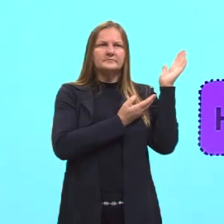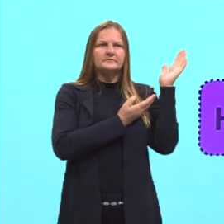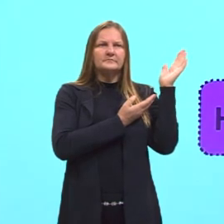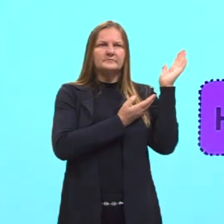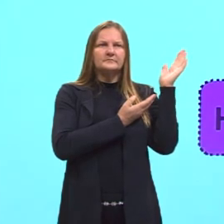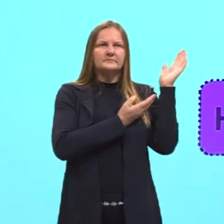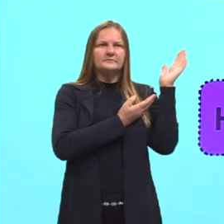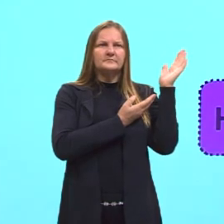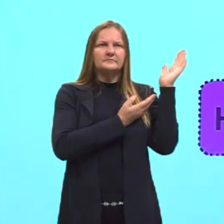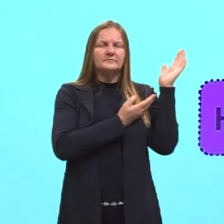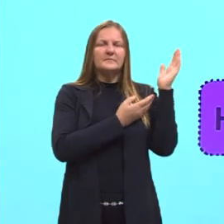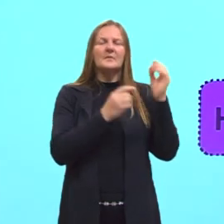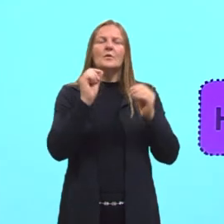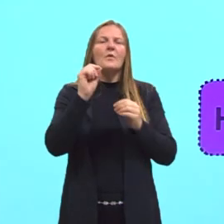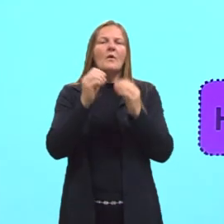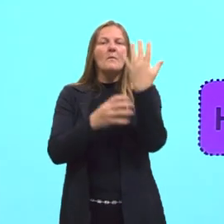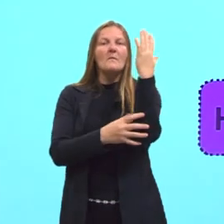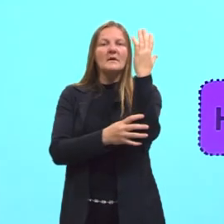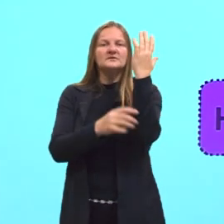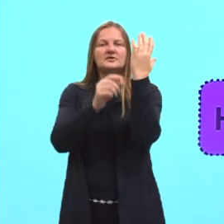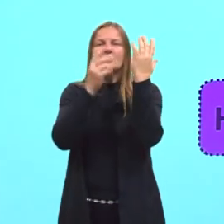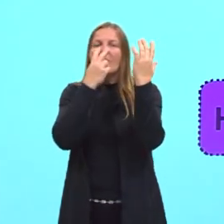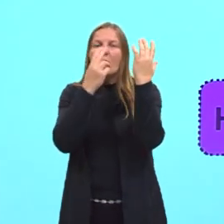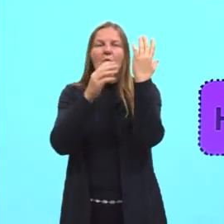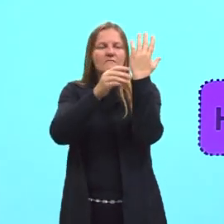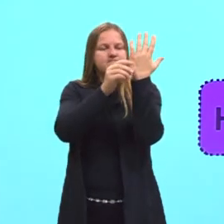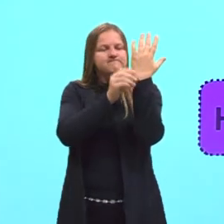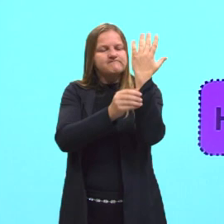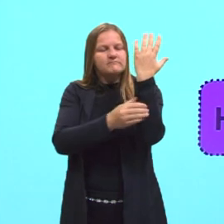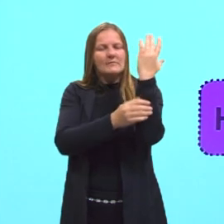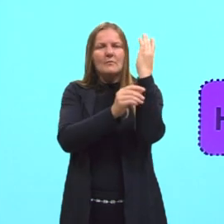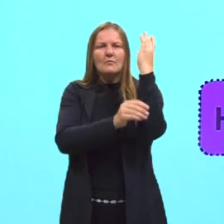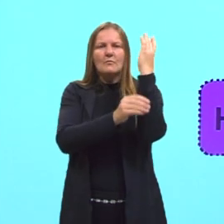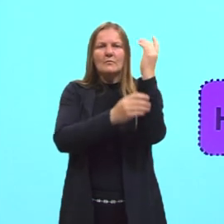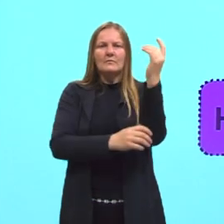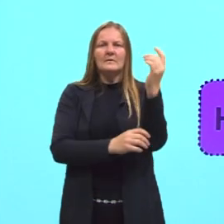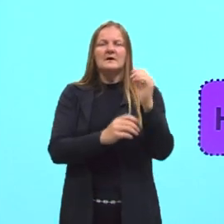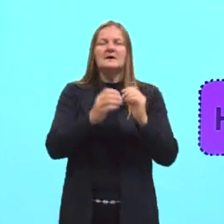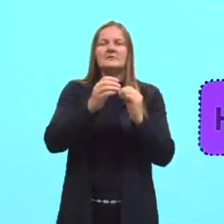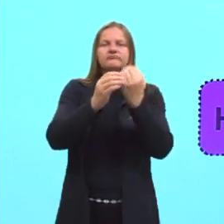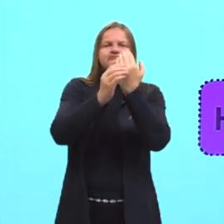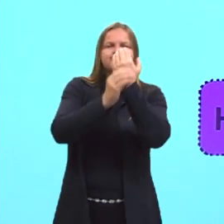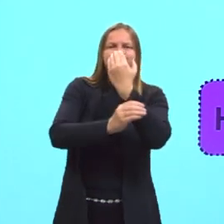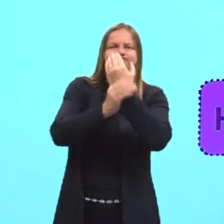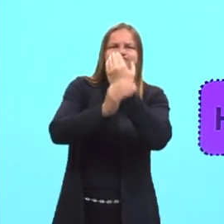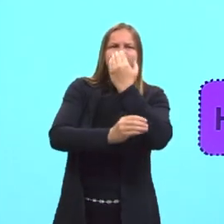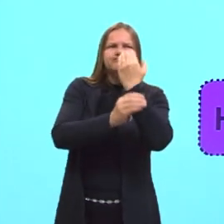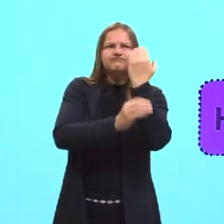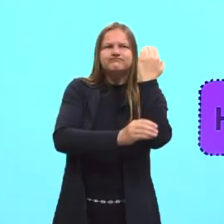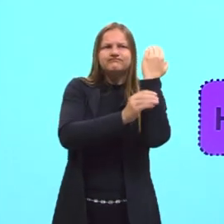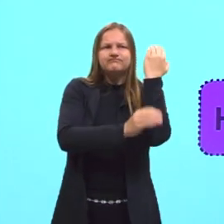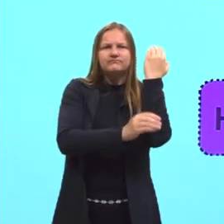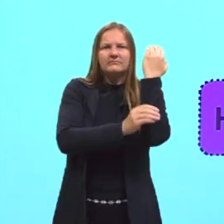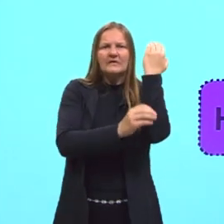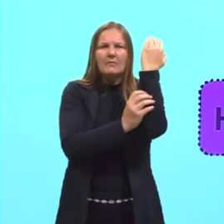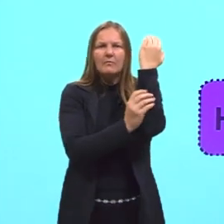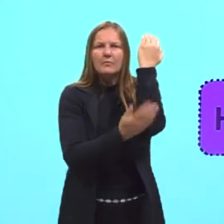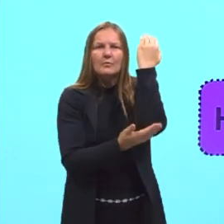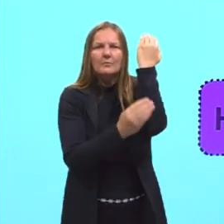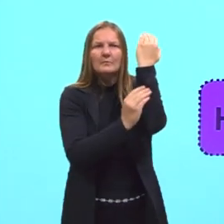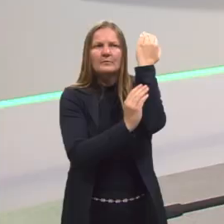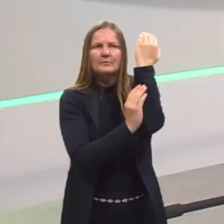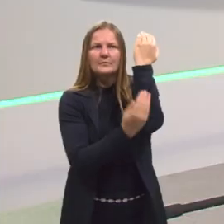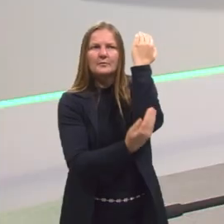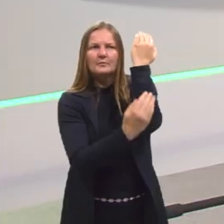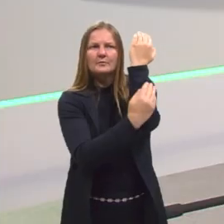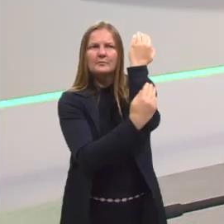que é aquela parte da casca, sabe? Quando tem um tronco, que a casca fica caindo, fica saindo se